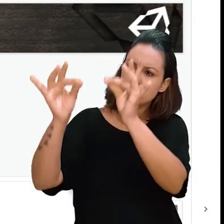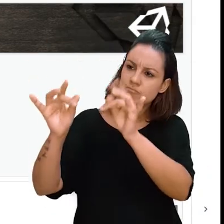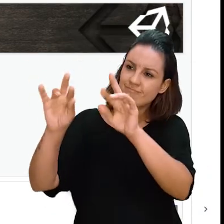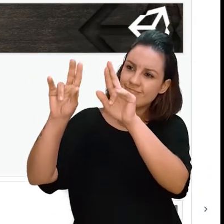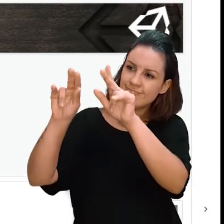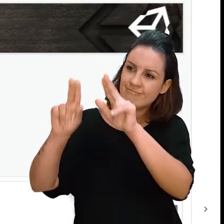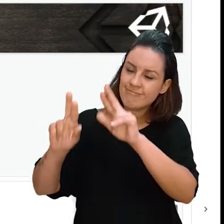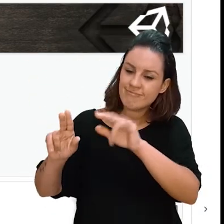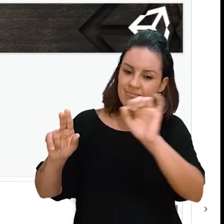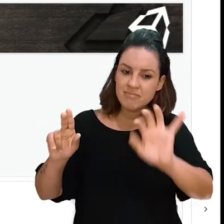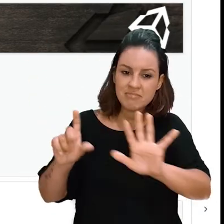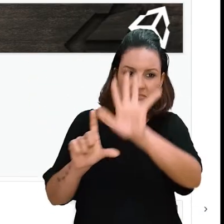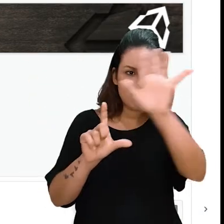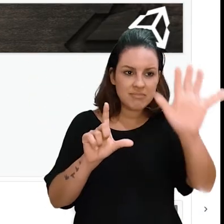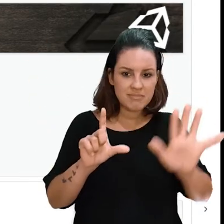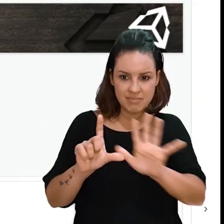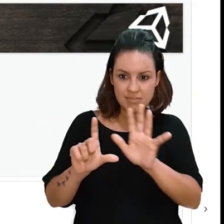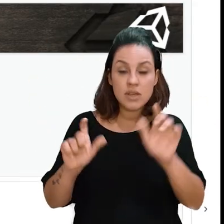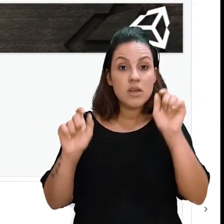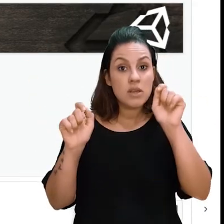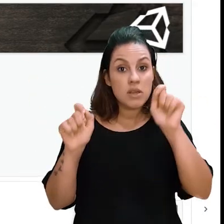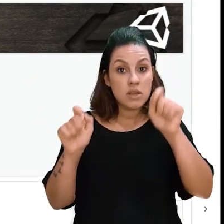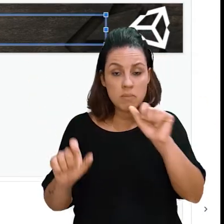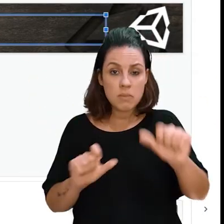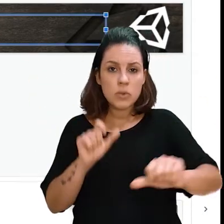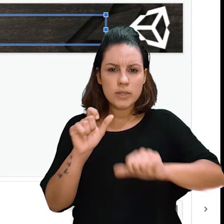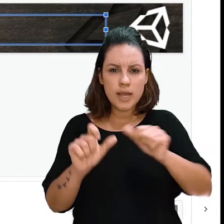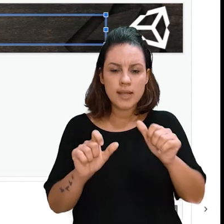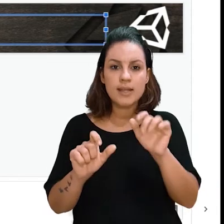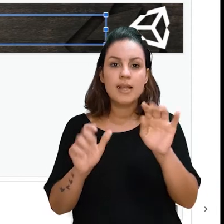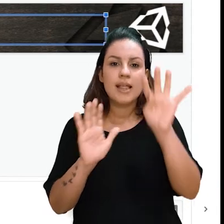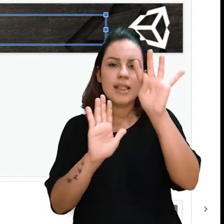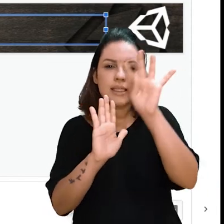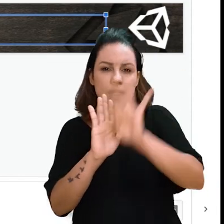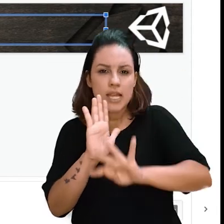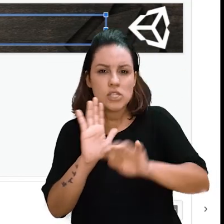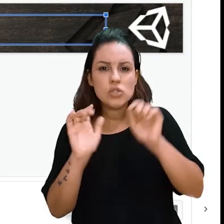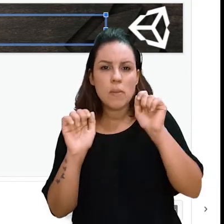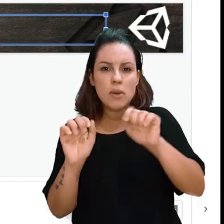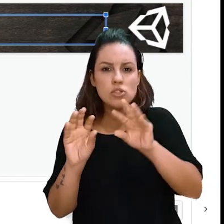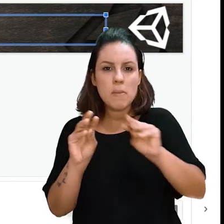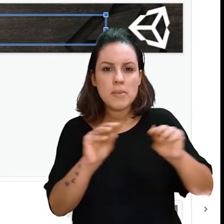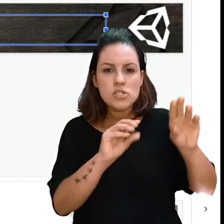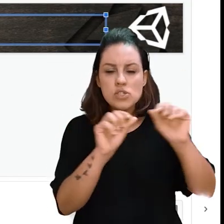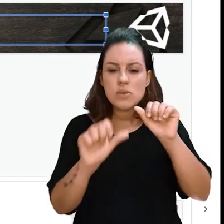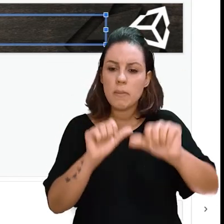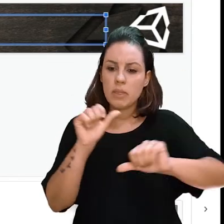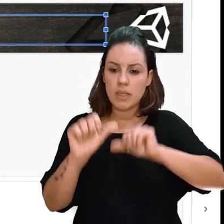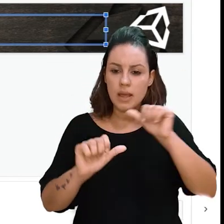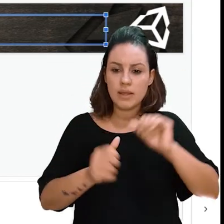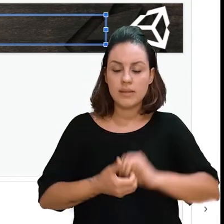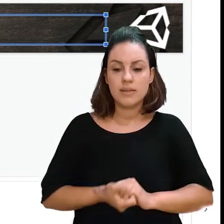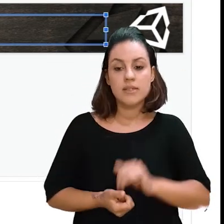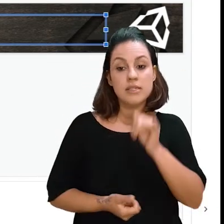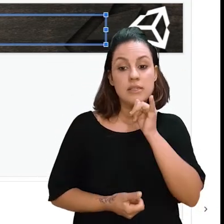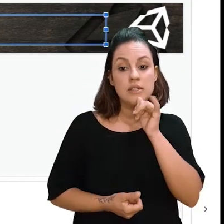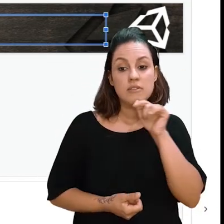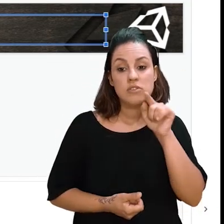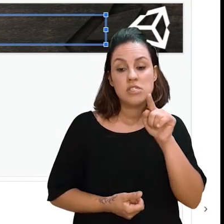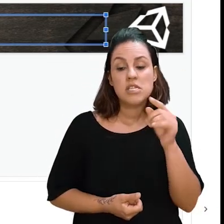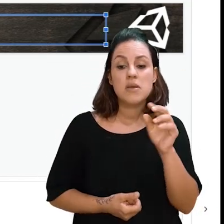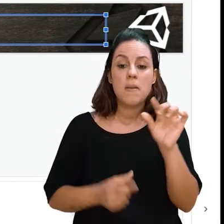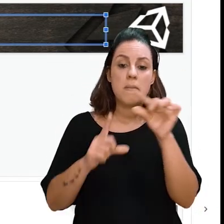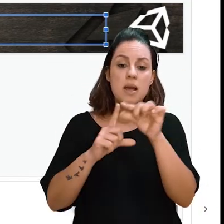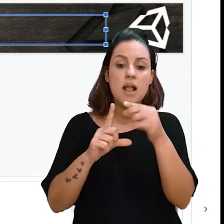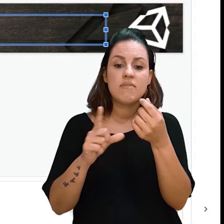opções de layout. E eu vou fazer a alteração do texto que eu quero que tenha esse tópico. Então eu vou colocar